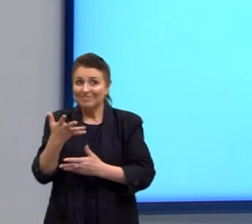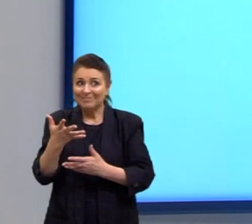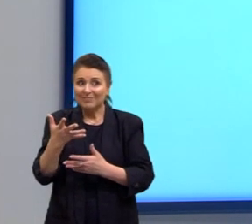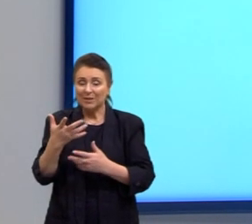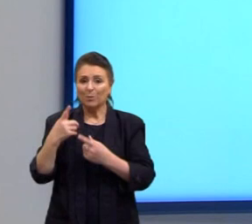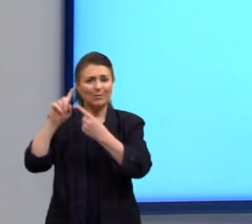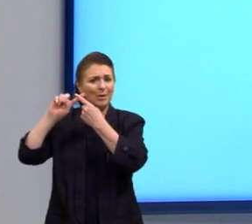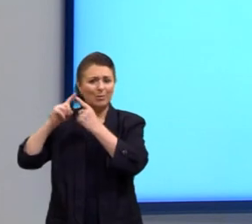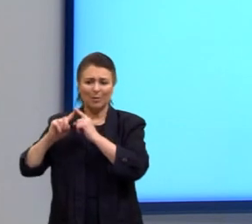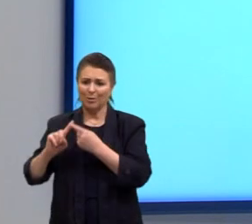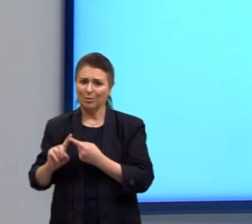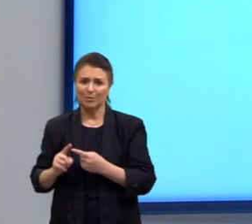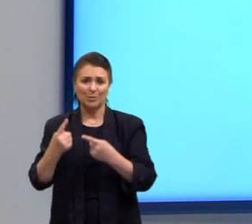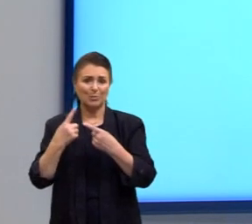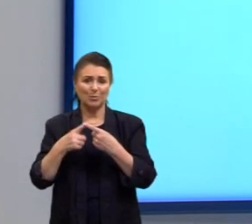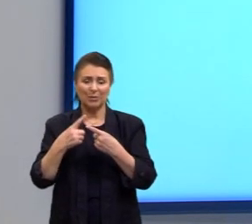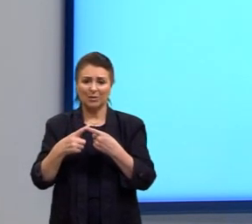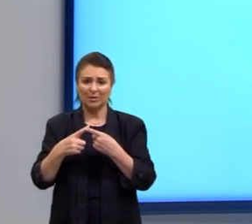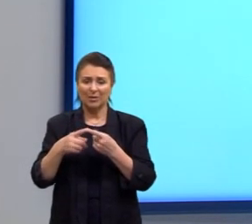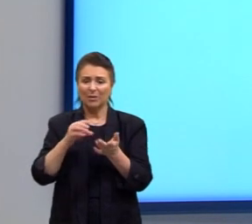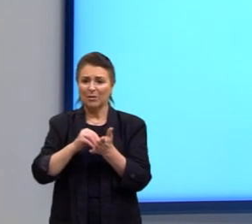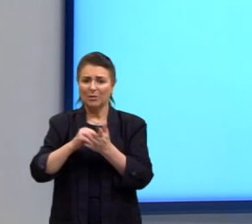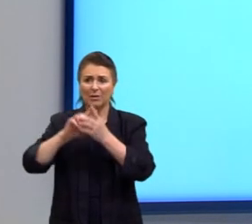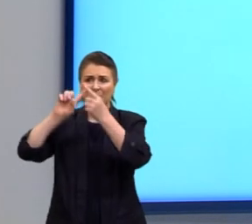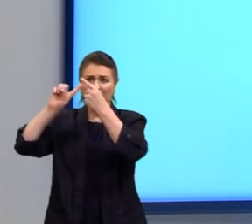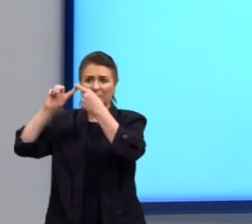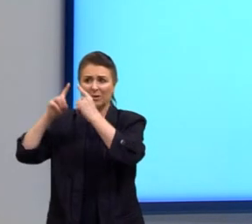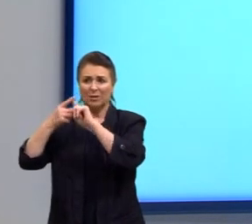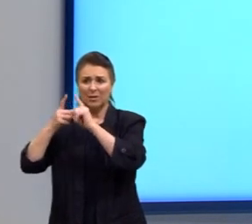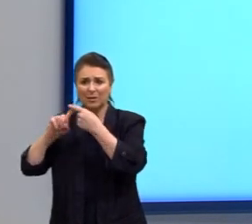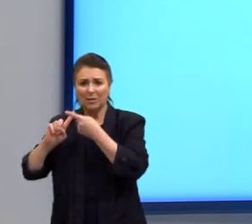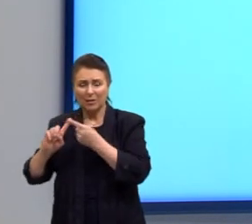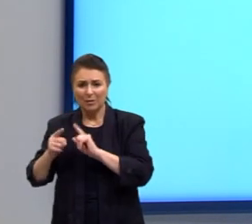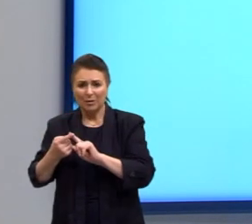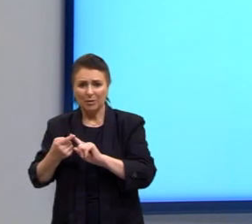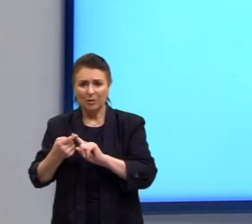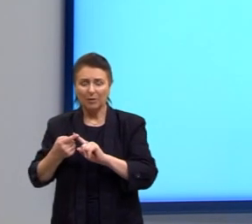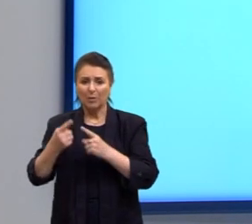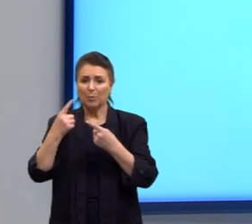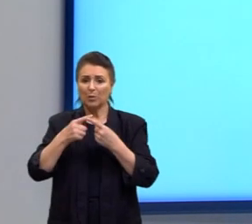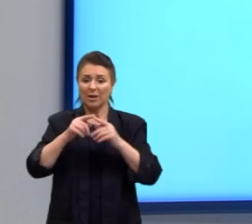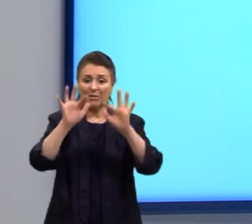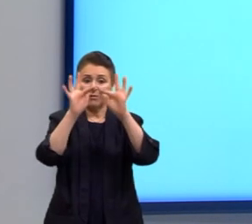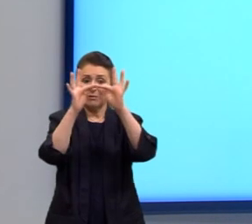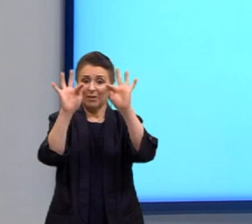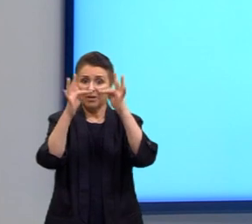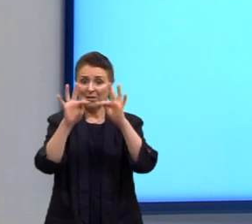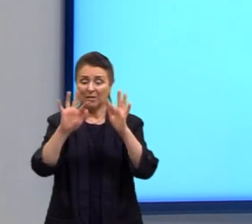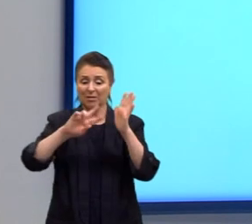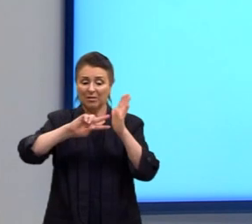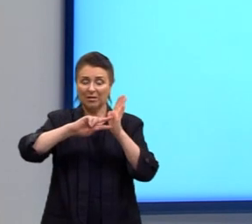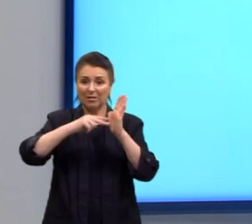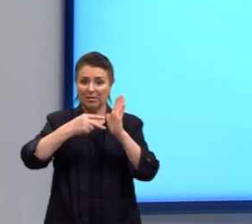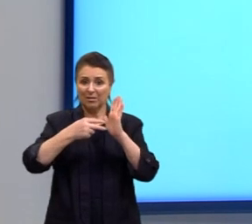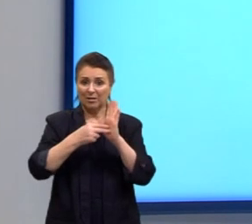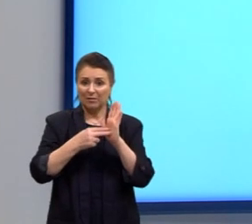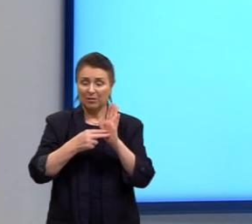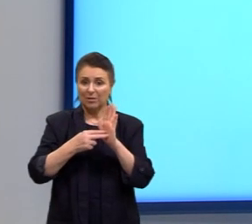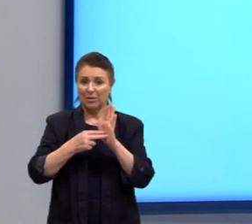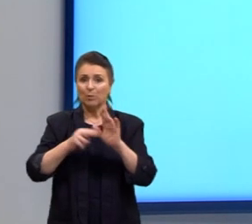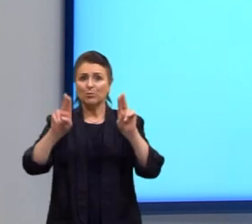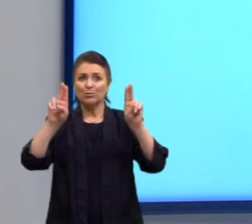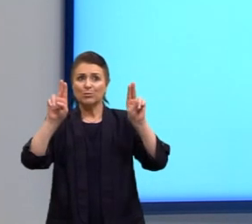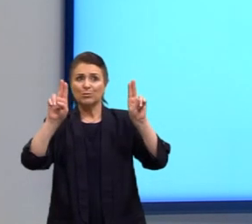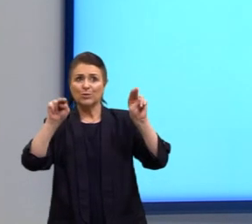Por que não tem lógica, gente? Porque la boca se leiciera te chicharron é um dito,